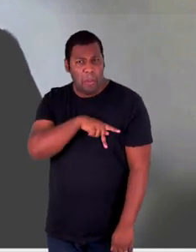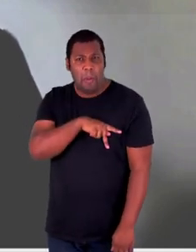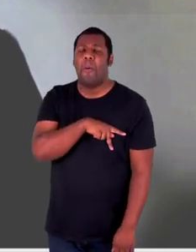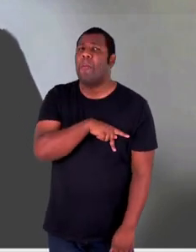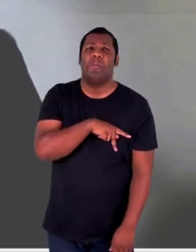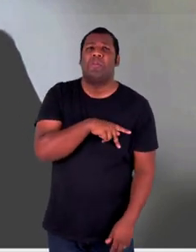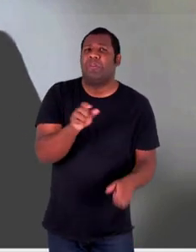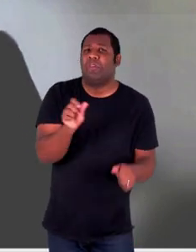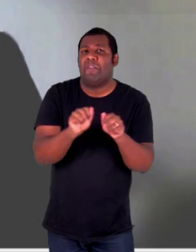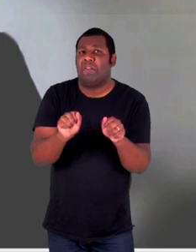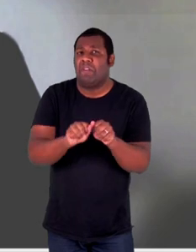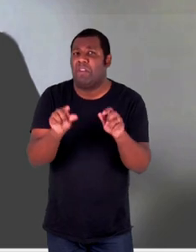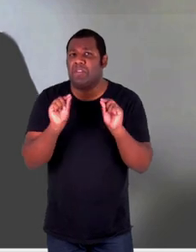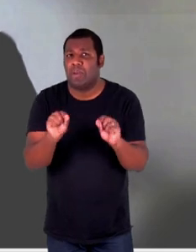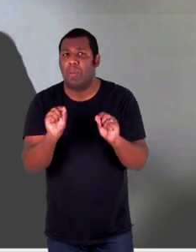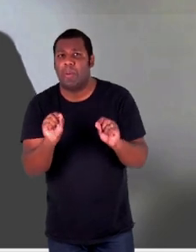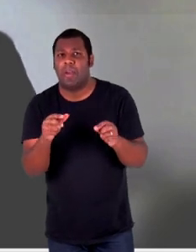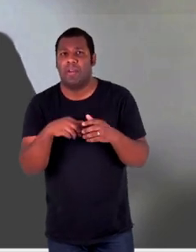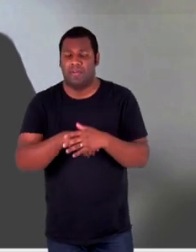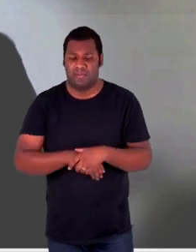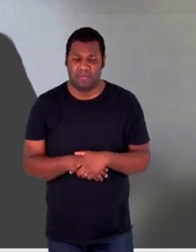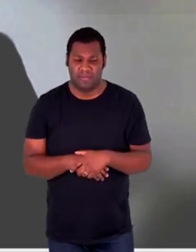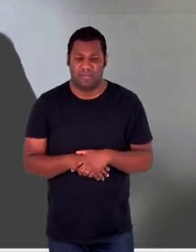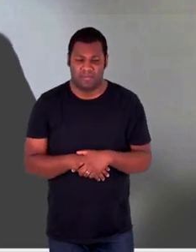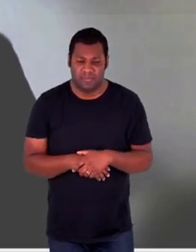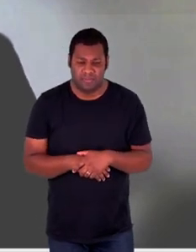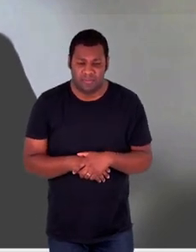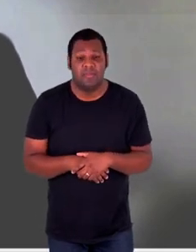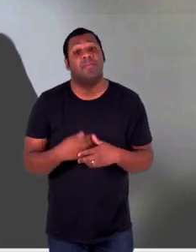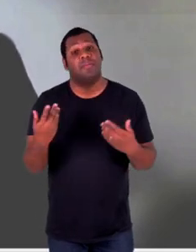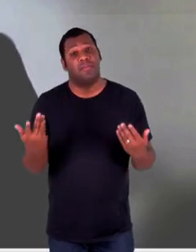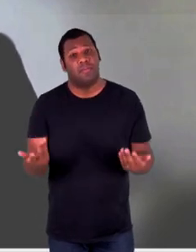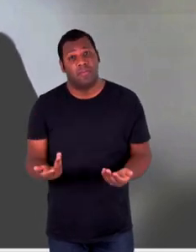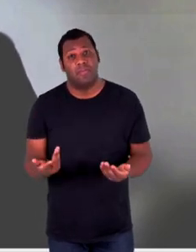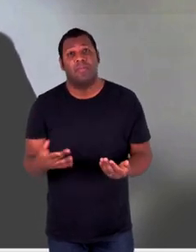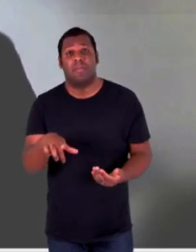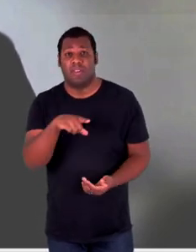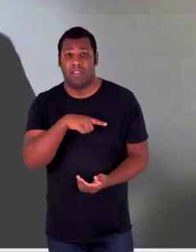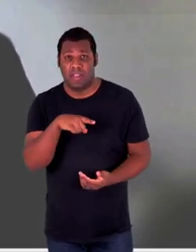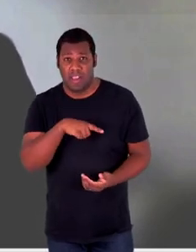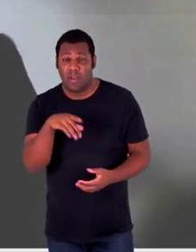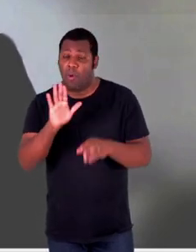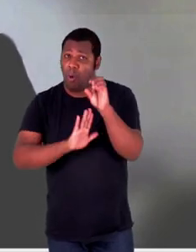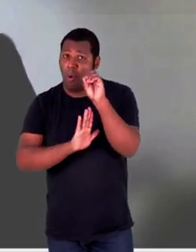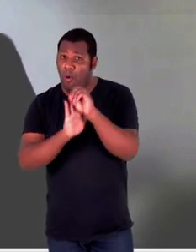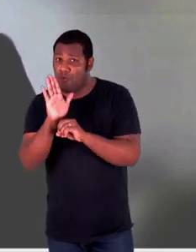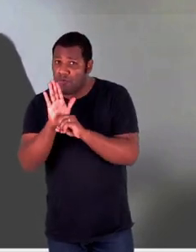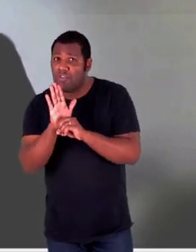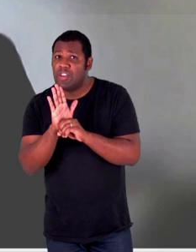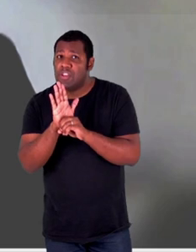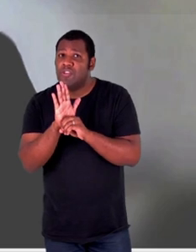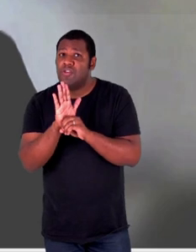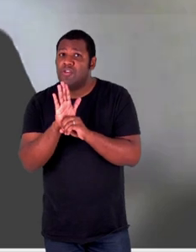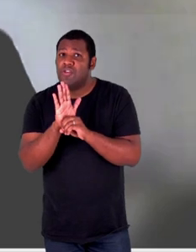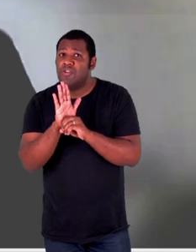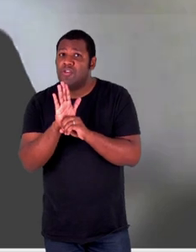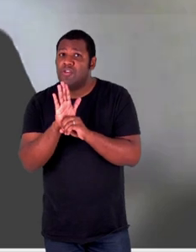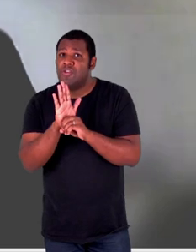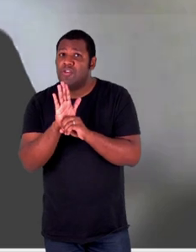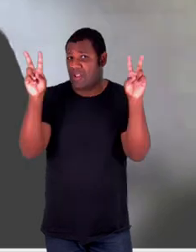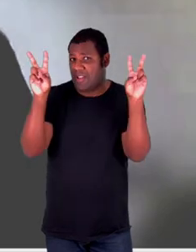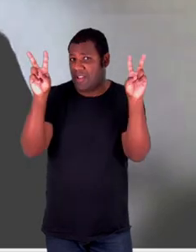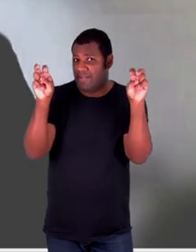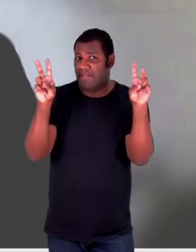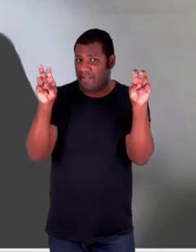vai se formalizar? Pois então, me parece que isso vai se formalizar dentro dos ofícios dirigidos ao que seja as temáticas mais